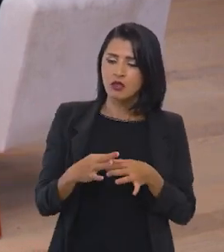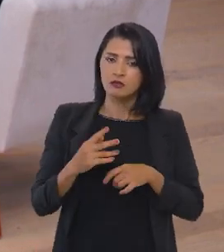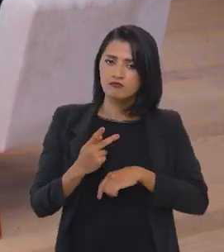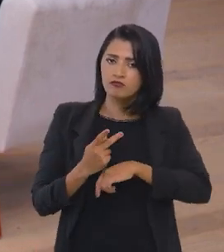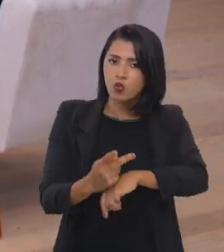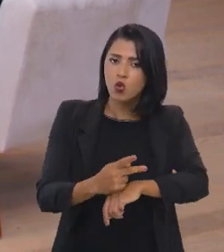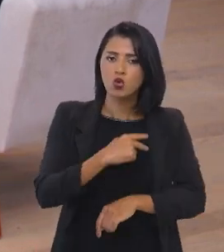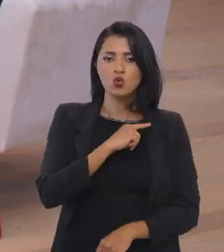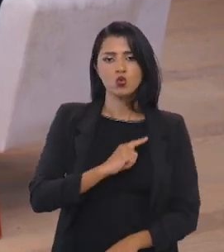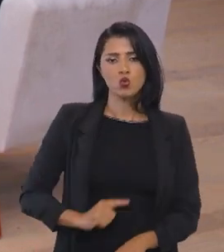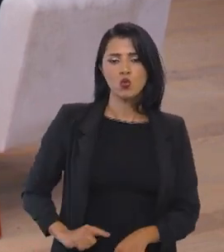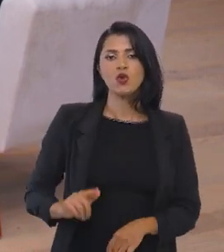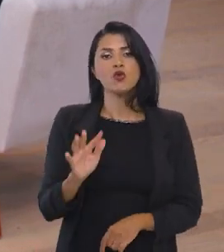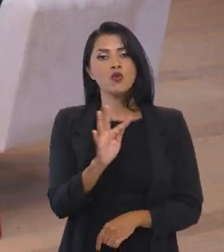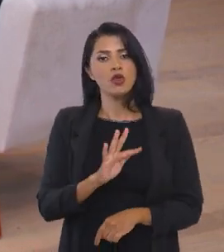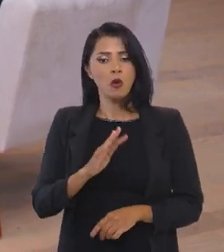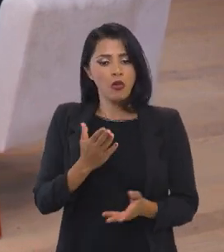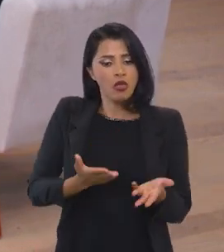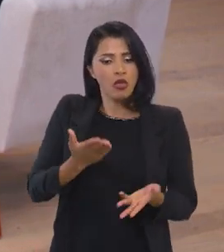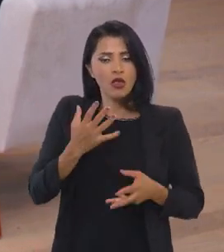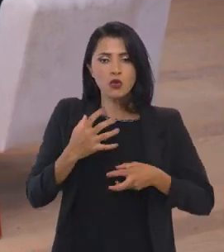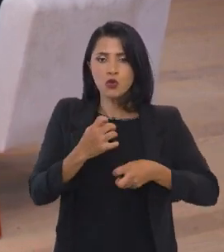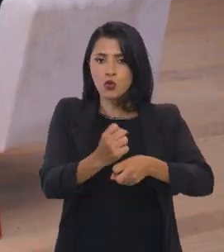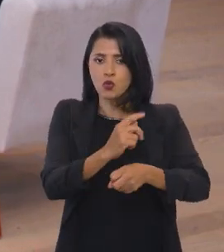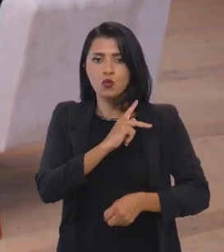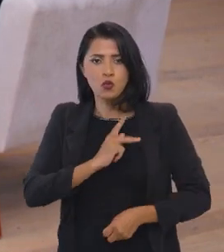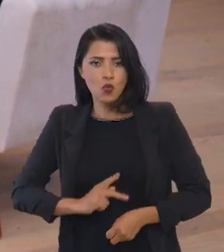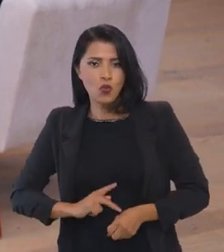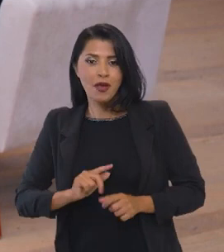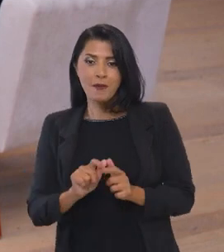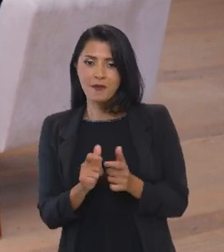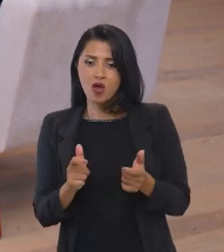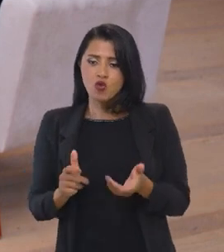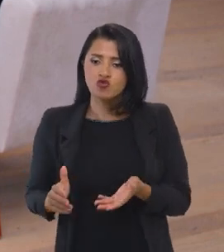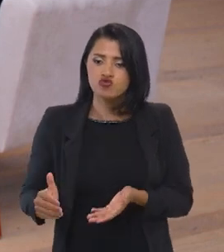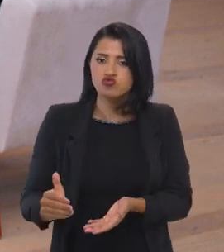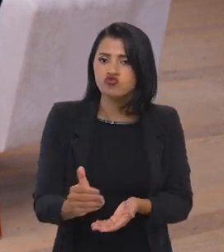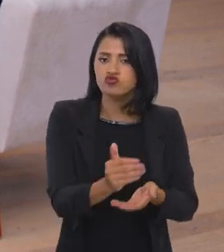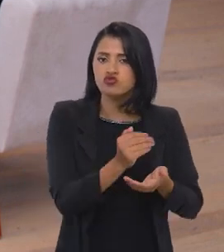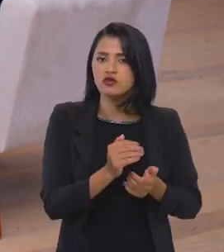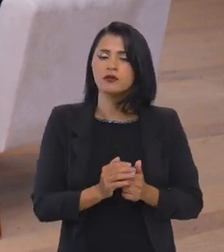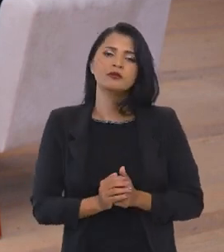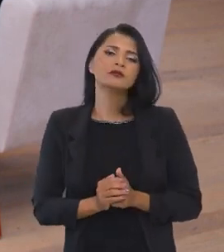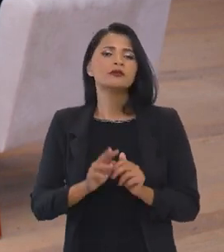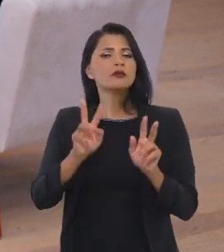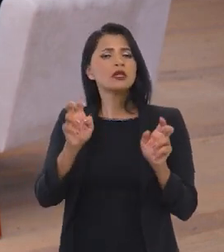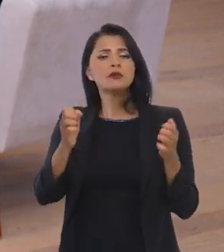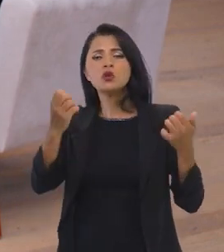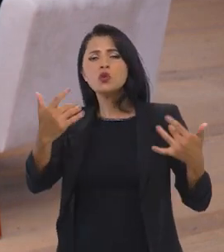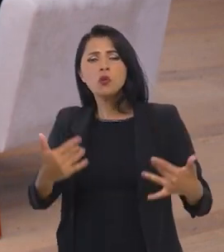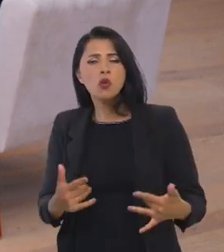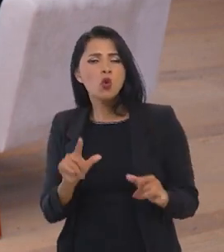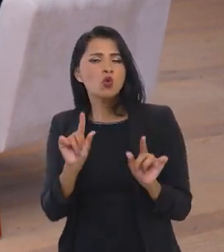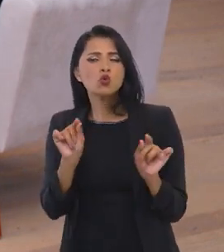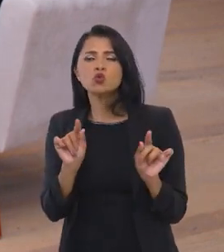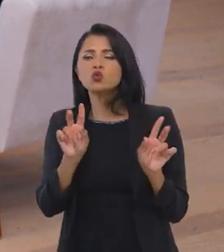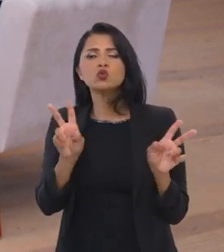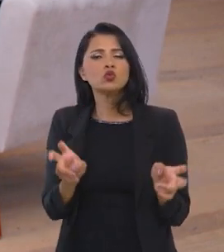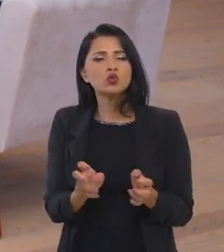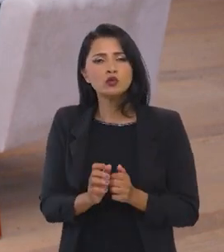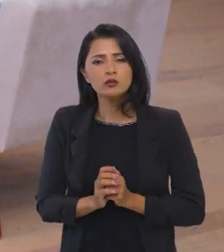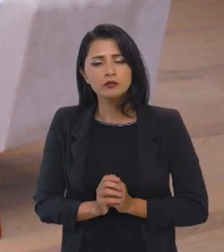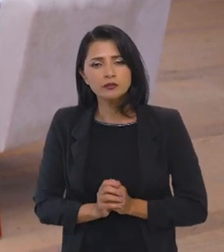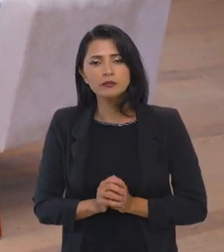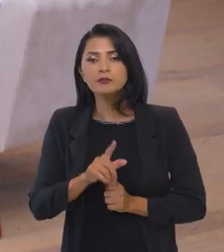essa busca do governo federal pelo equilíbrio das contas públicas e uma maior arrecadação. fala um pouquinho para a gente